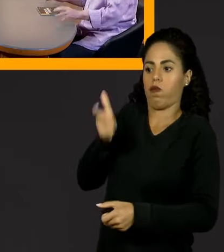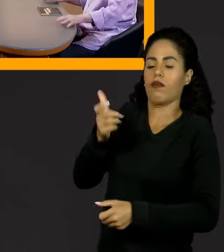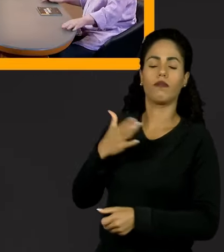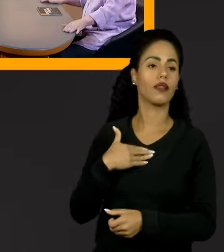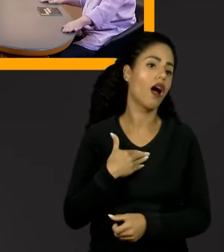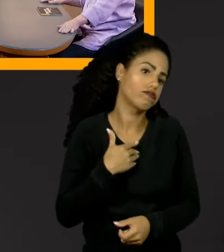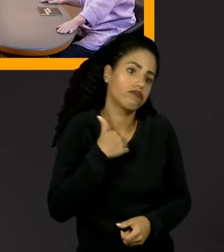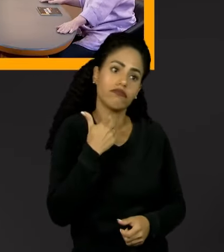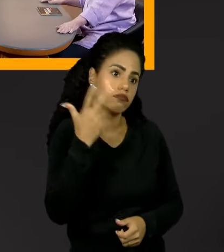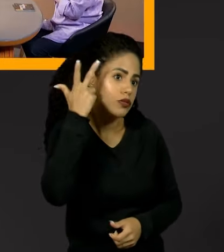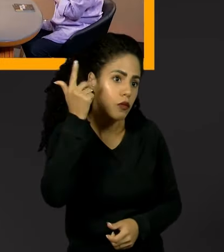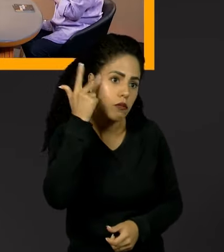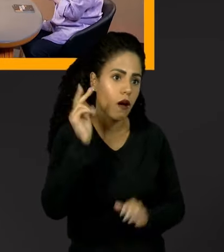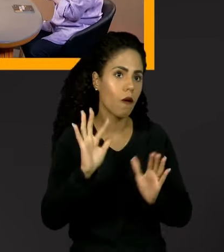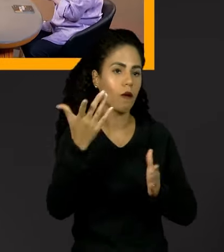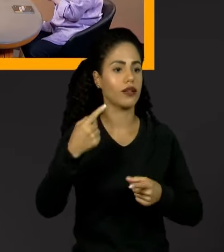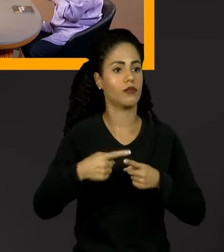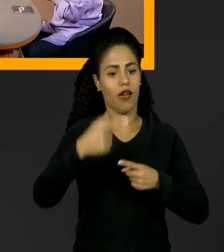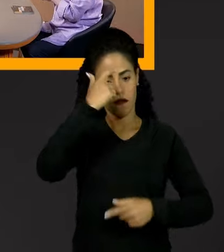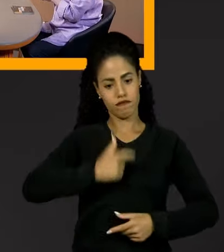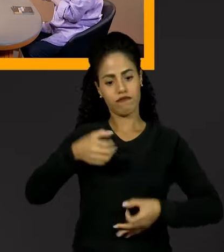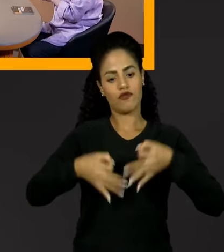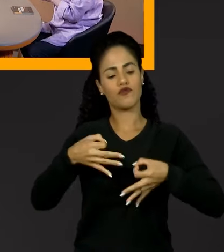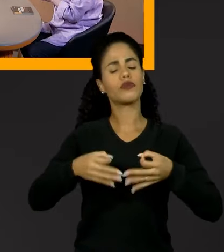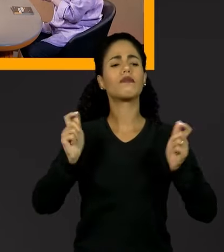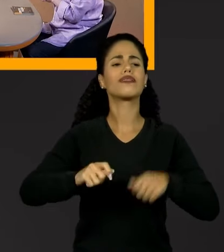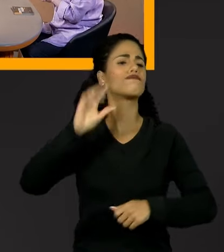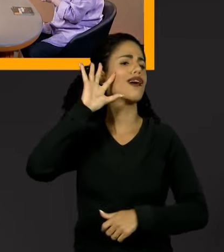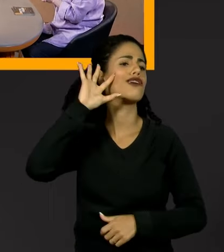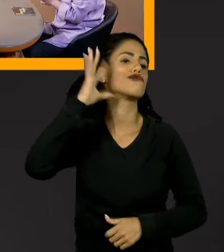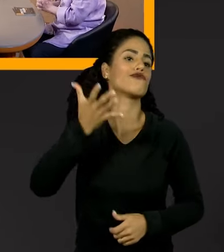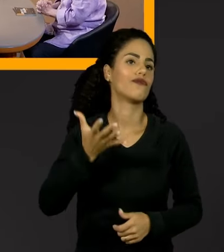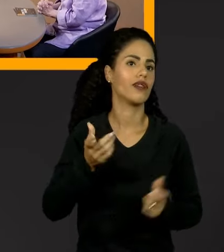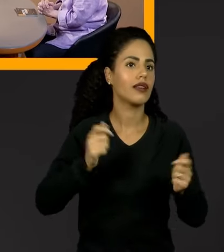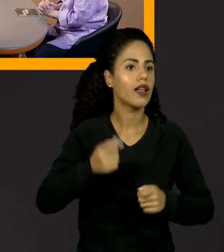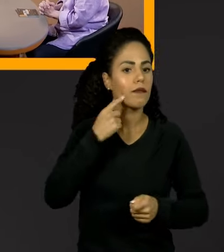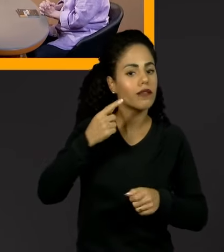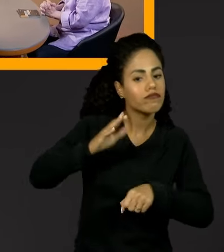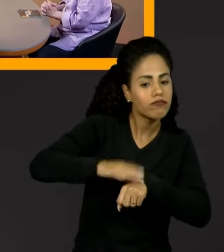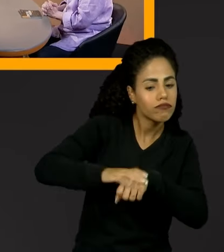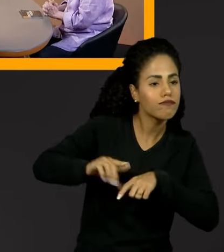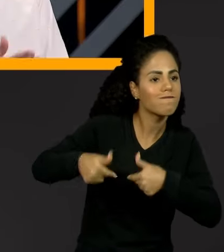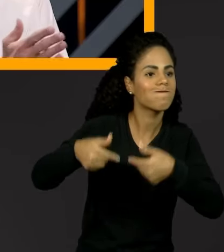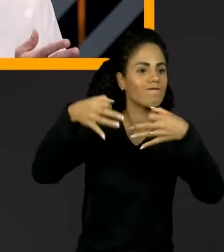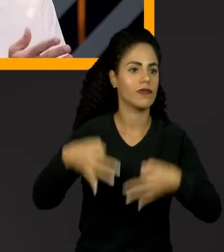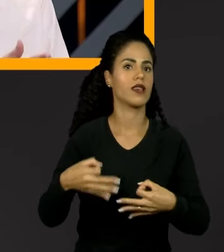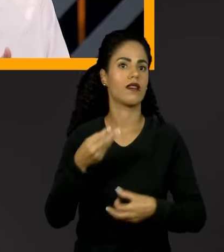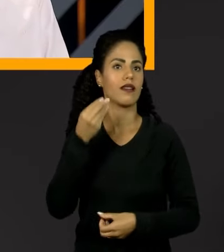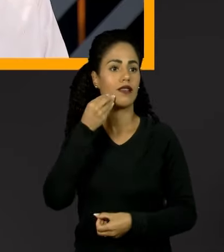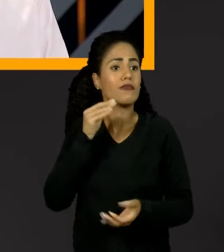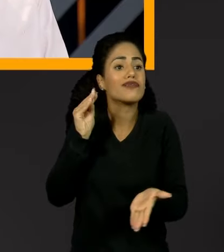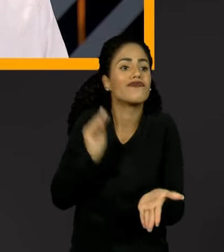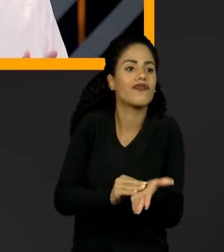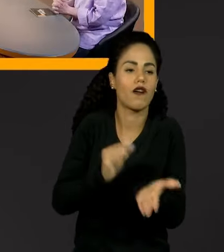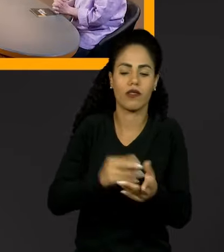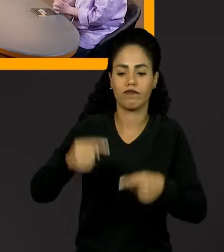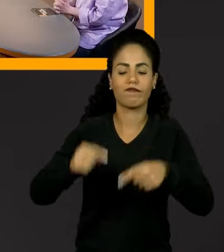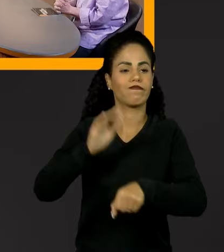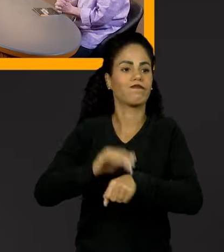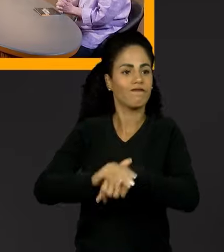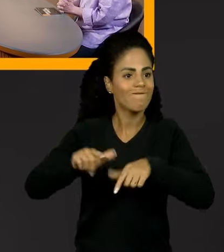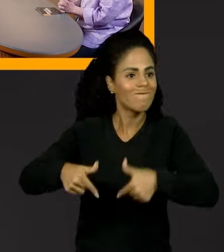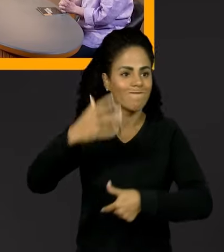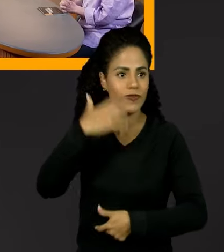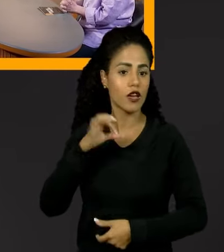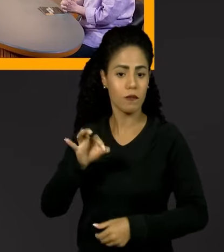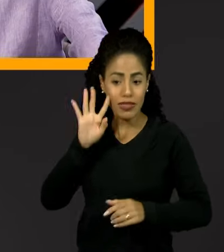correm urbanisticamente. Eu acho que tem solução e a solução se dá por meio de políticas públicas sérias. E faltam políticas públicas sérias, porque política